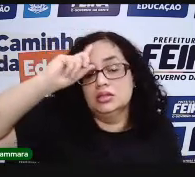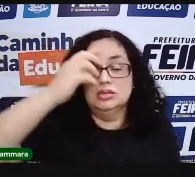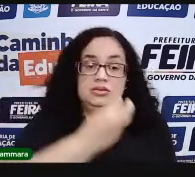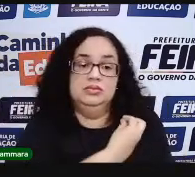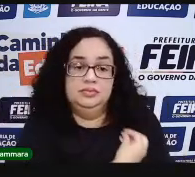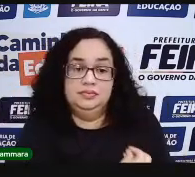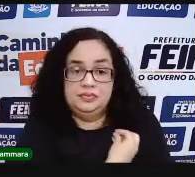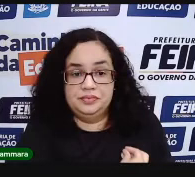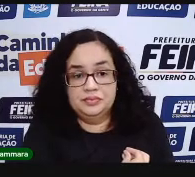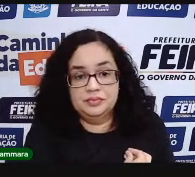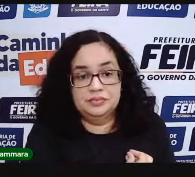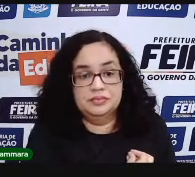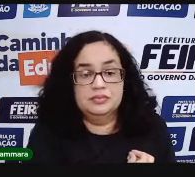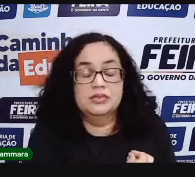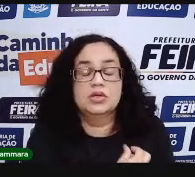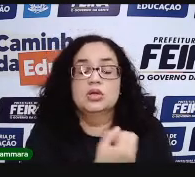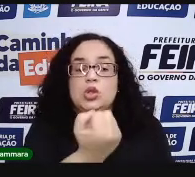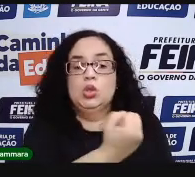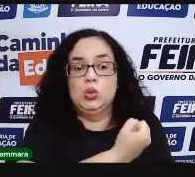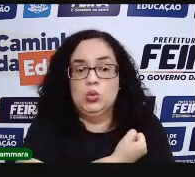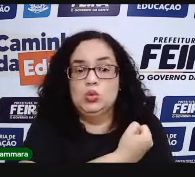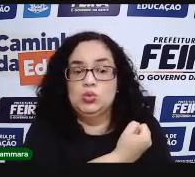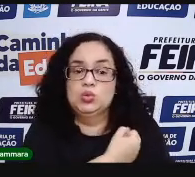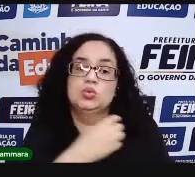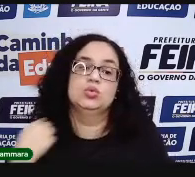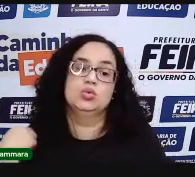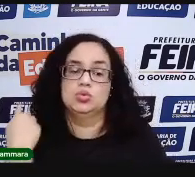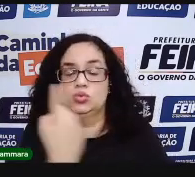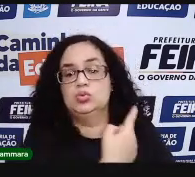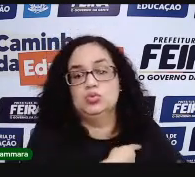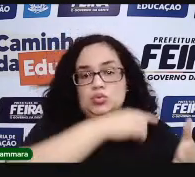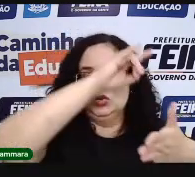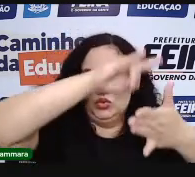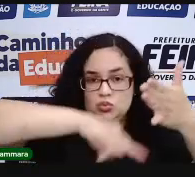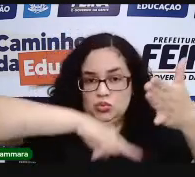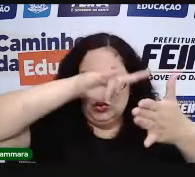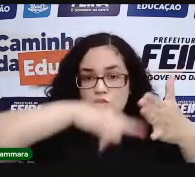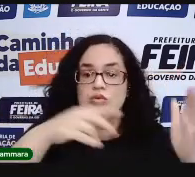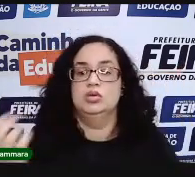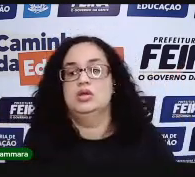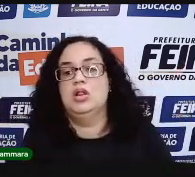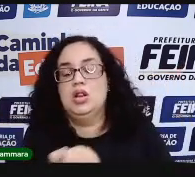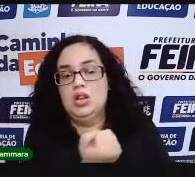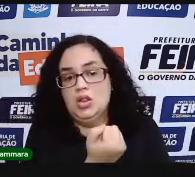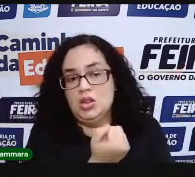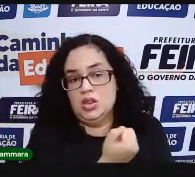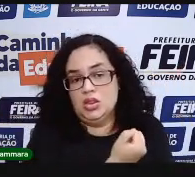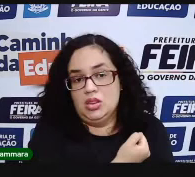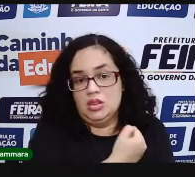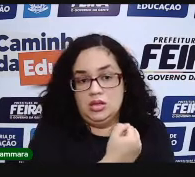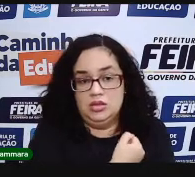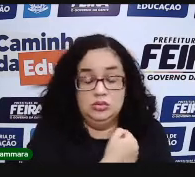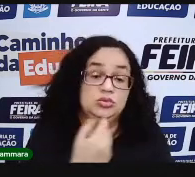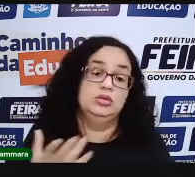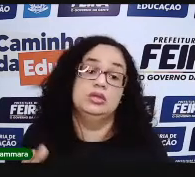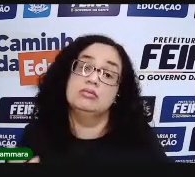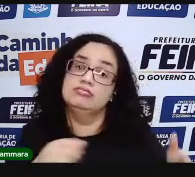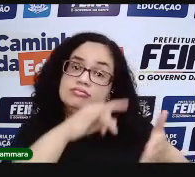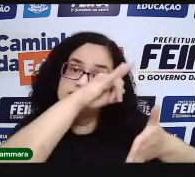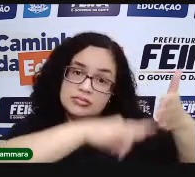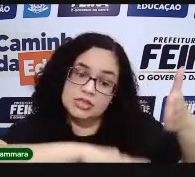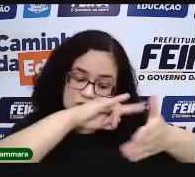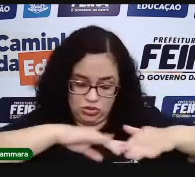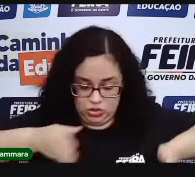aí, trago para vocês aqui, ó. Esses números que estão nos nossos documentos. Os números que estão na nossa